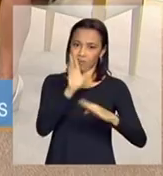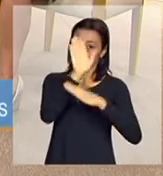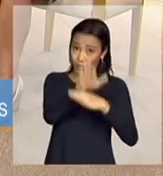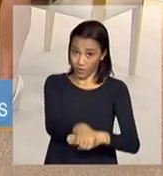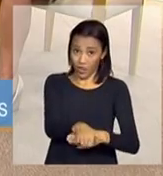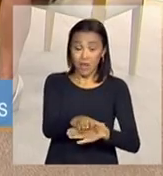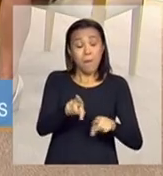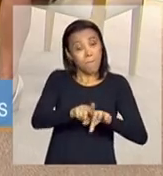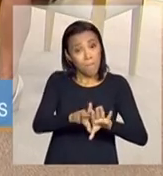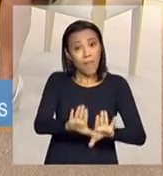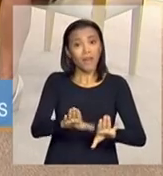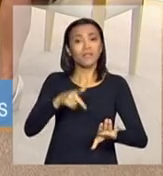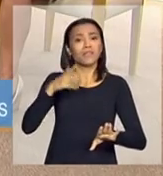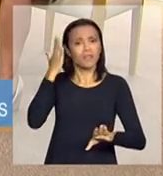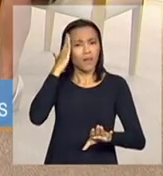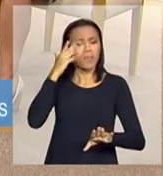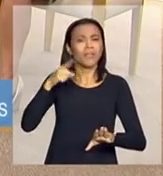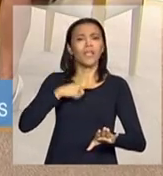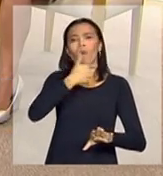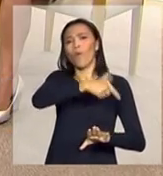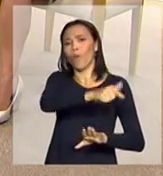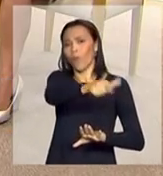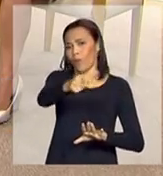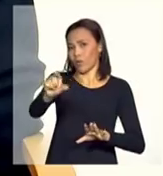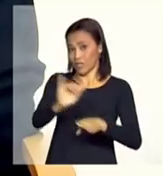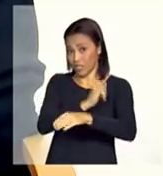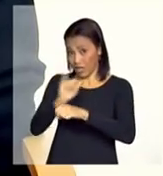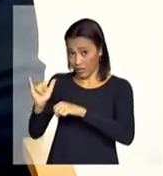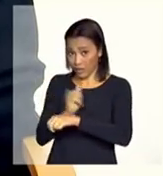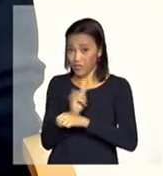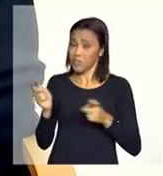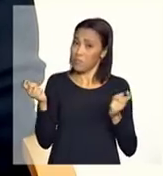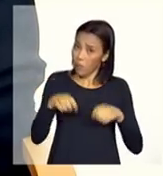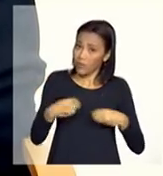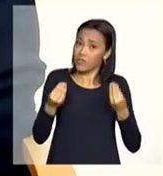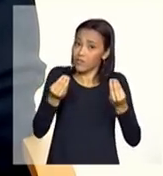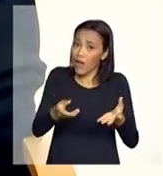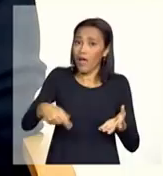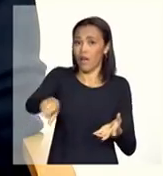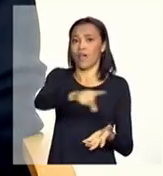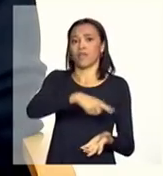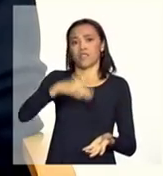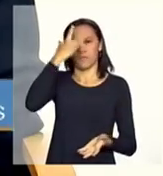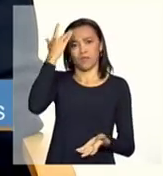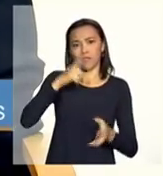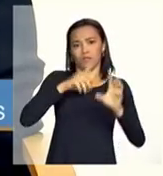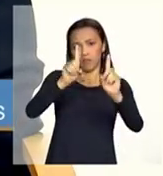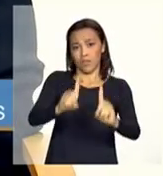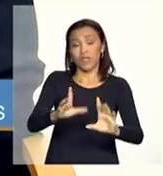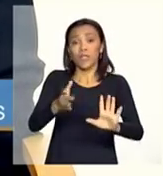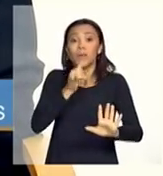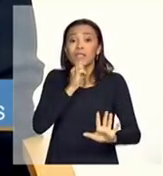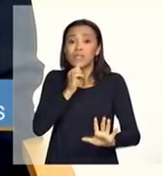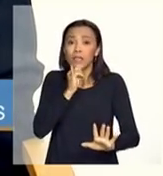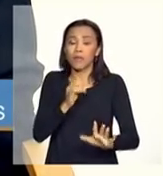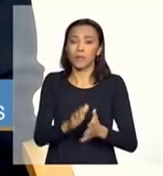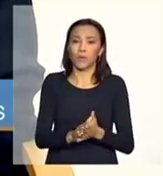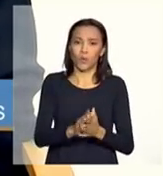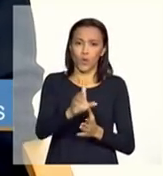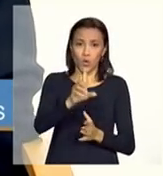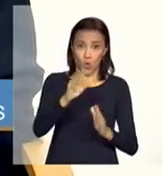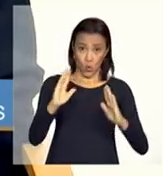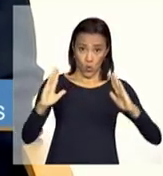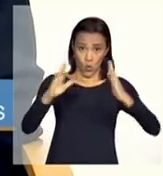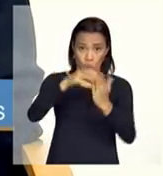outras alternativas que podem ser dadas a essas pessoas. Há, por exemplo, o centro-dia de referência,